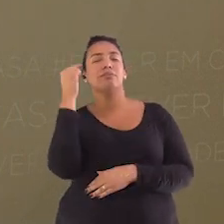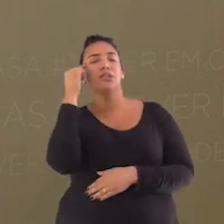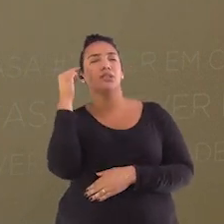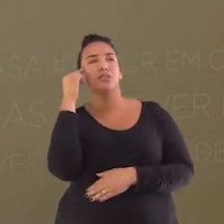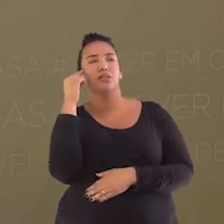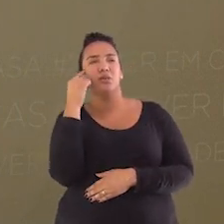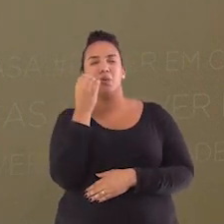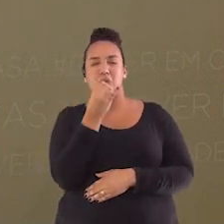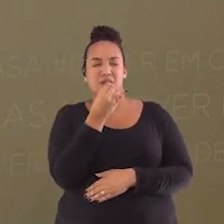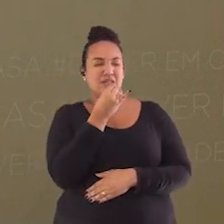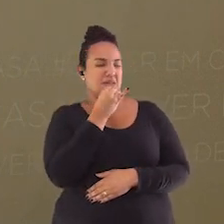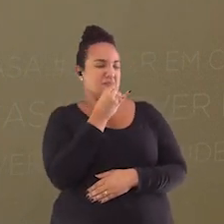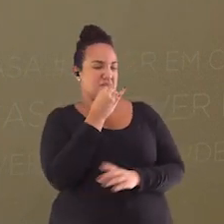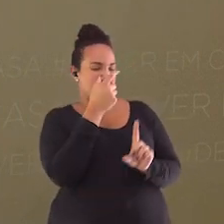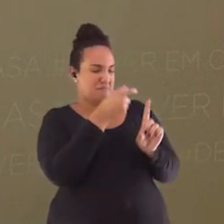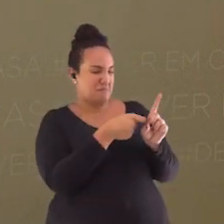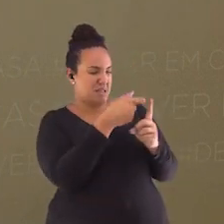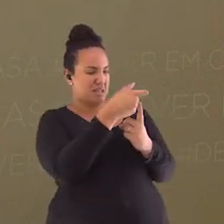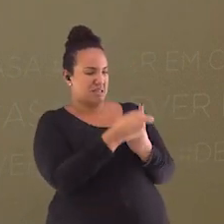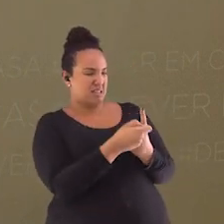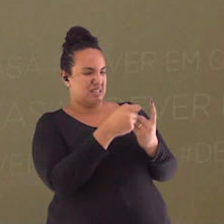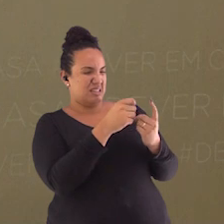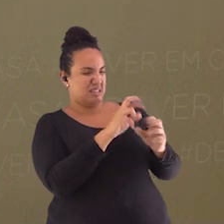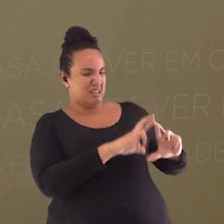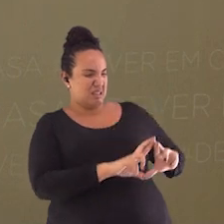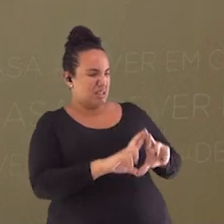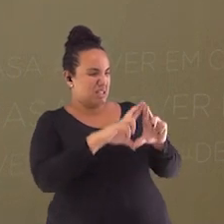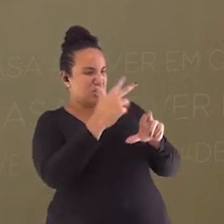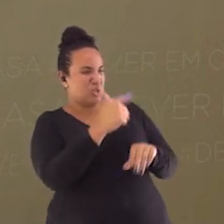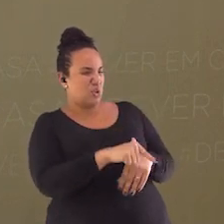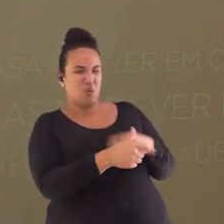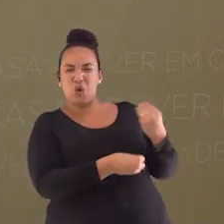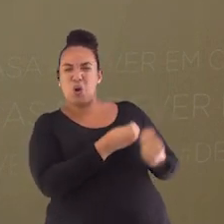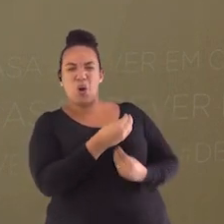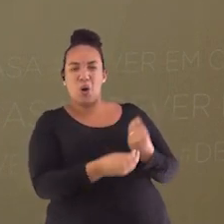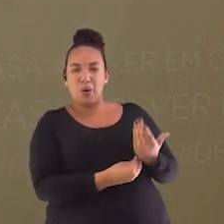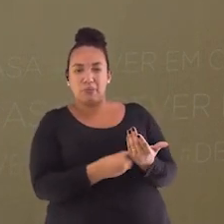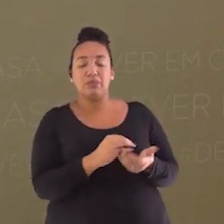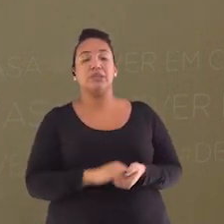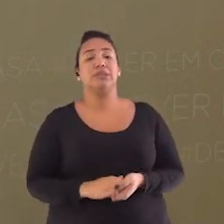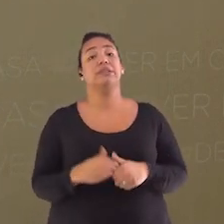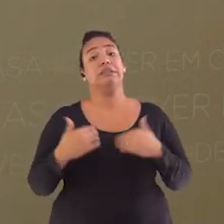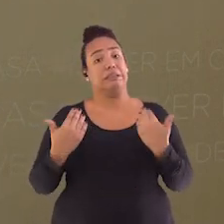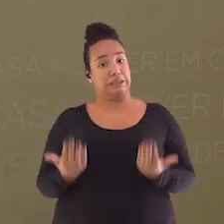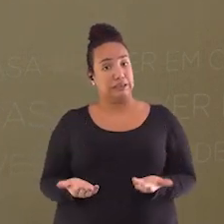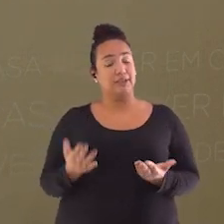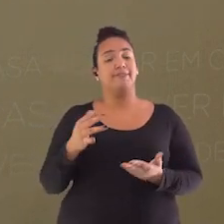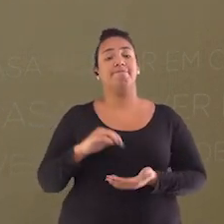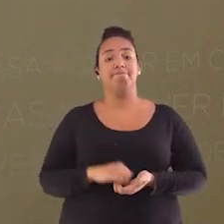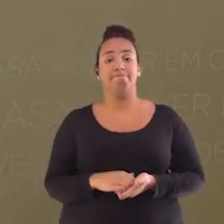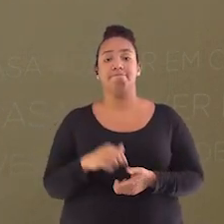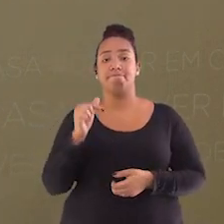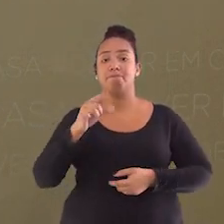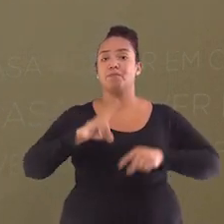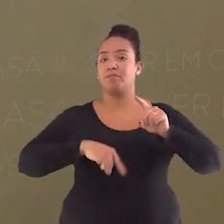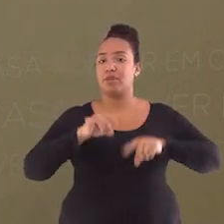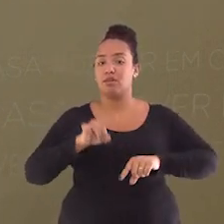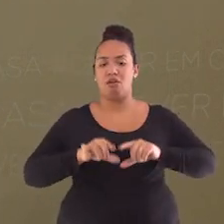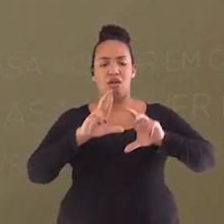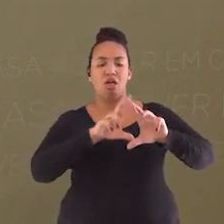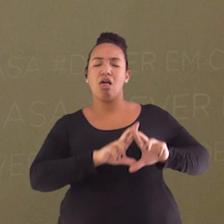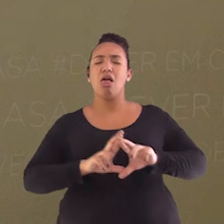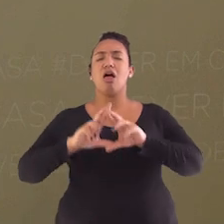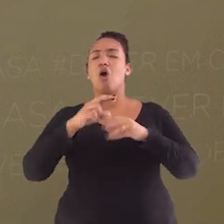reciclo uma casca de banana ou um galho de árvore? Bom, a verdade é que a reciclagem desses materiais